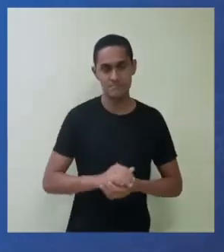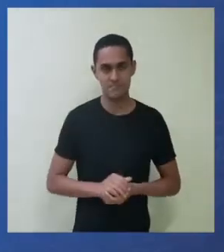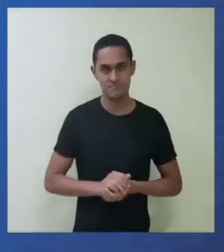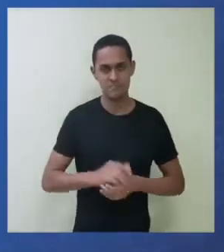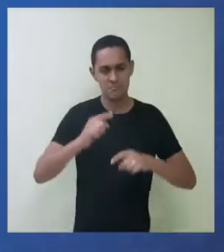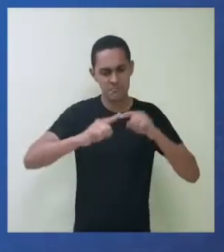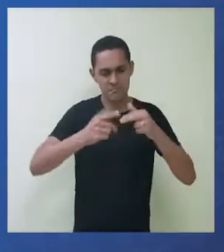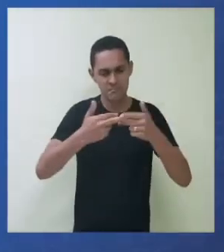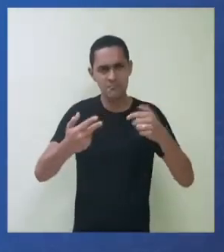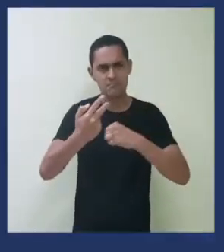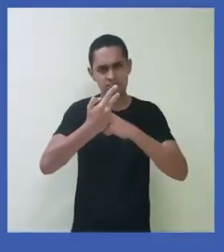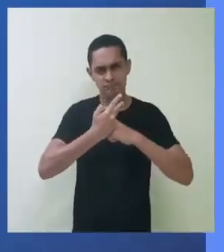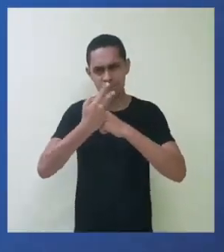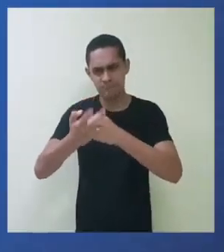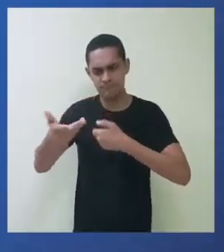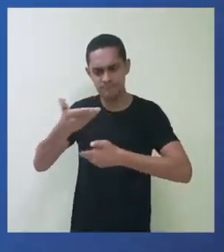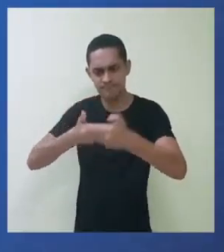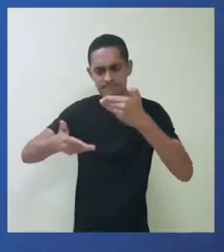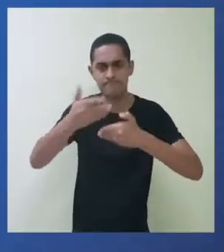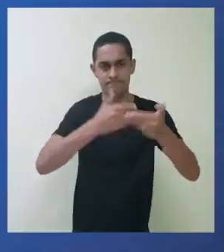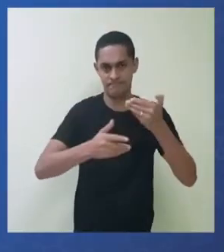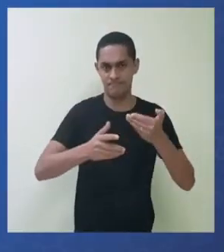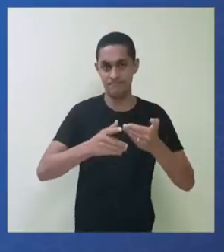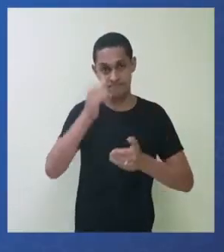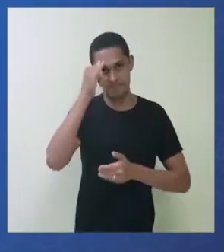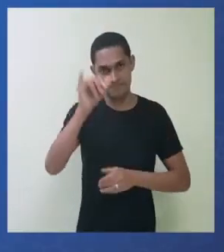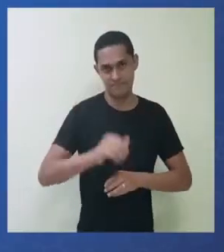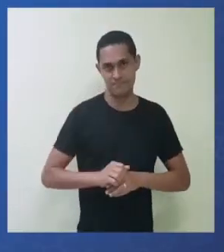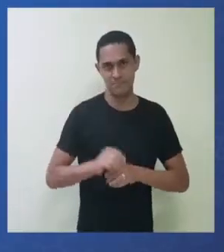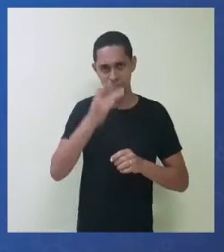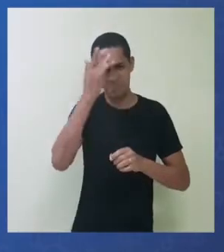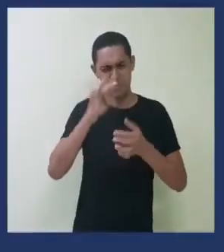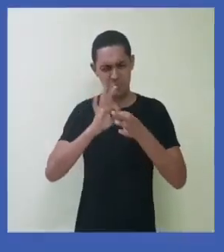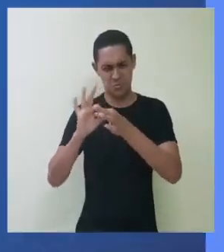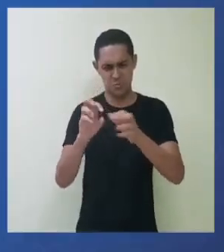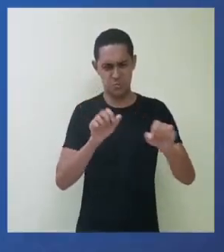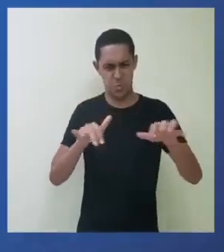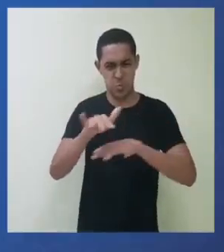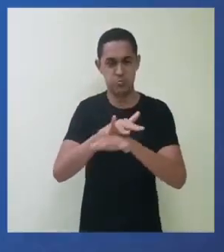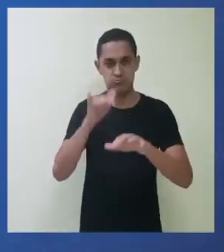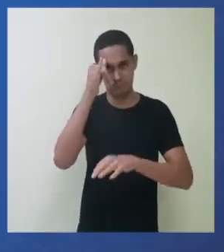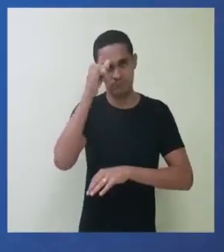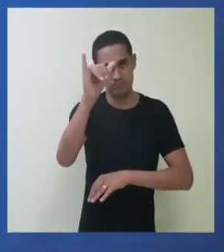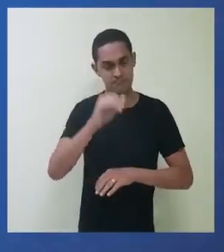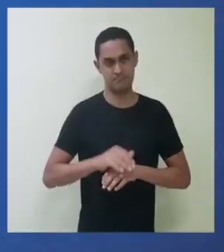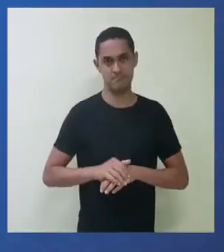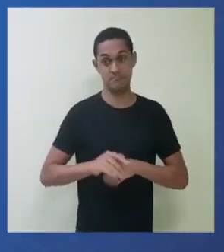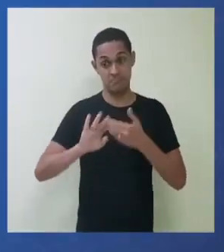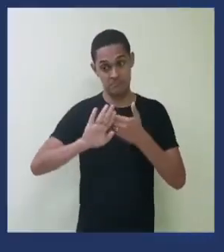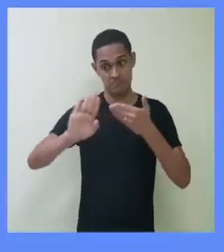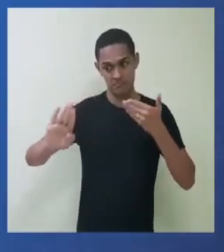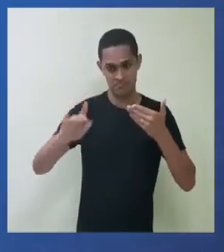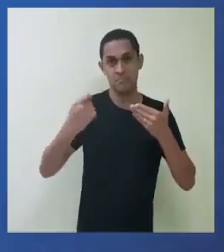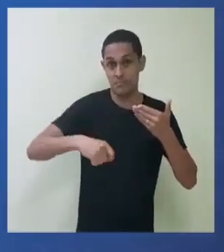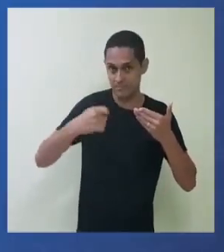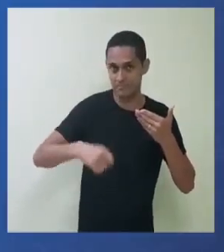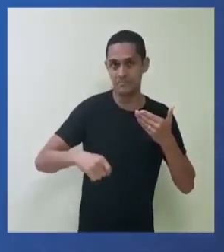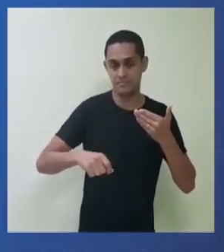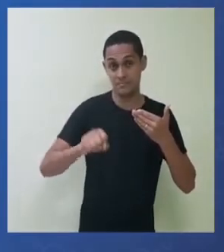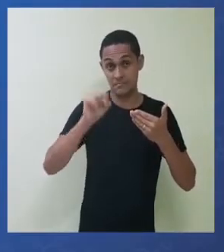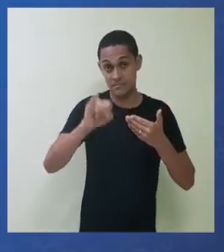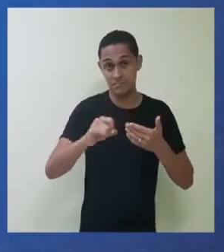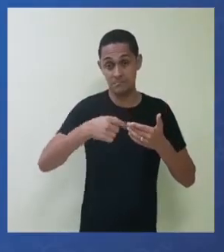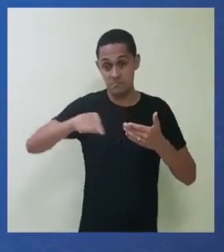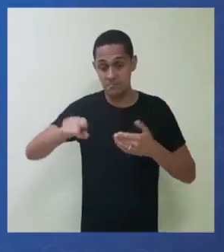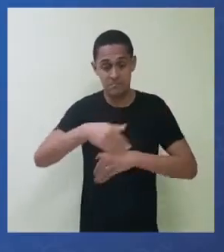Não compartilhe objetos de uso pessoal. Não participe de agrupamento social em local público. Respeite o distanciamento social. Quem